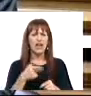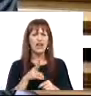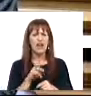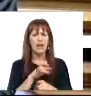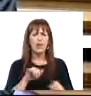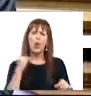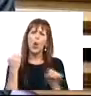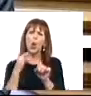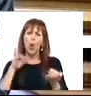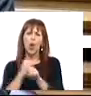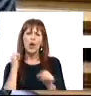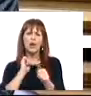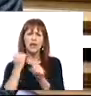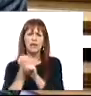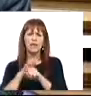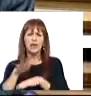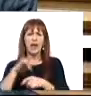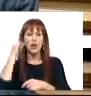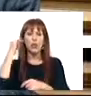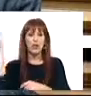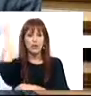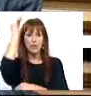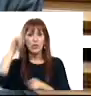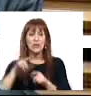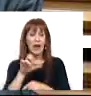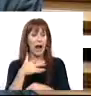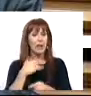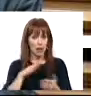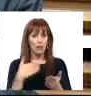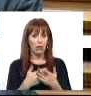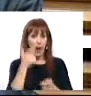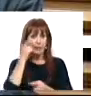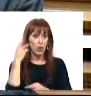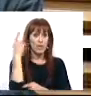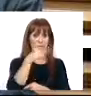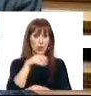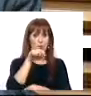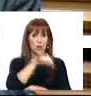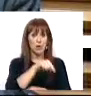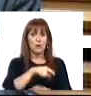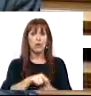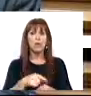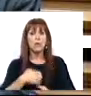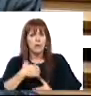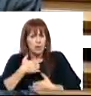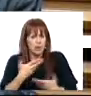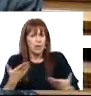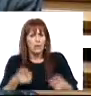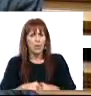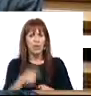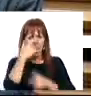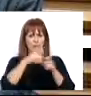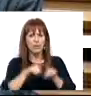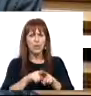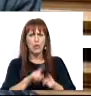várias atividades, nomeadamente ao nível do turismo rural, que Caldelas oferece a quem visita a região, o que significa que às